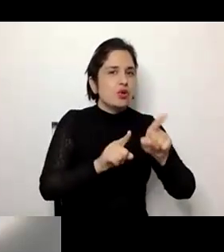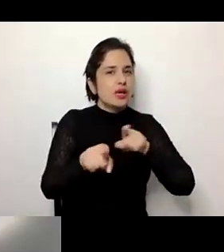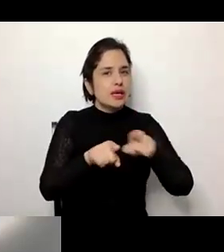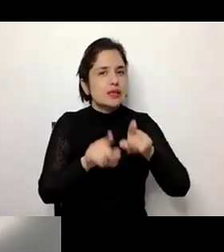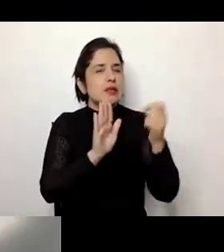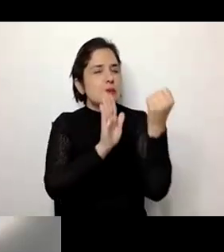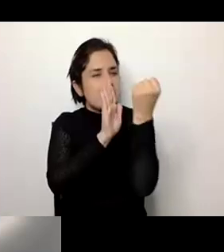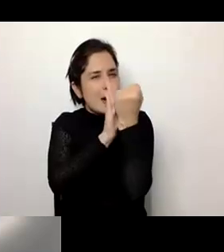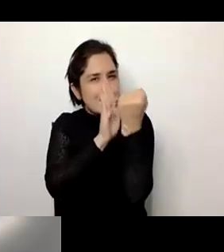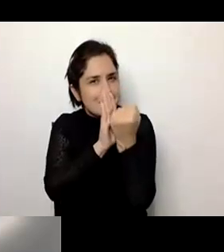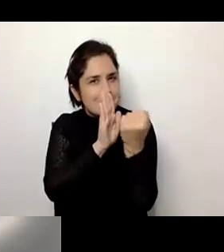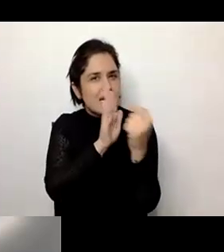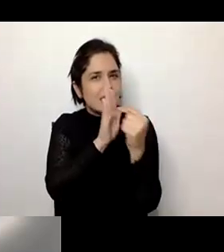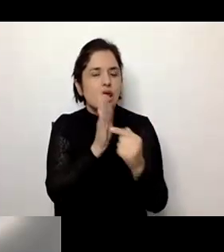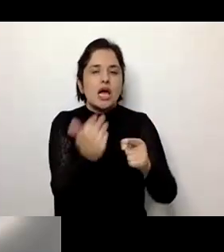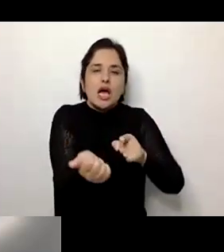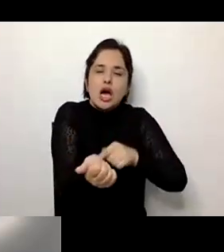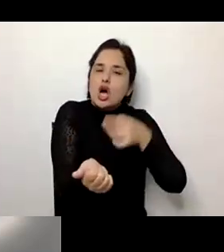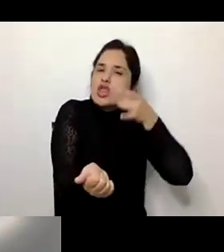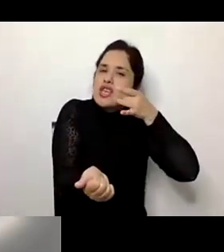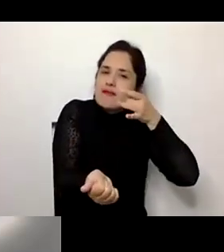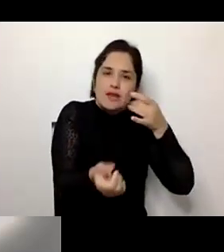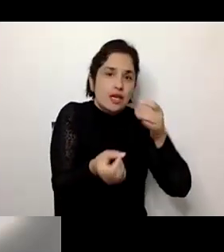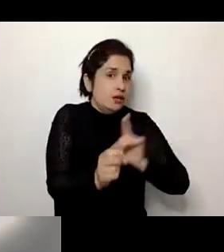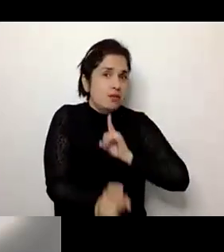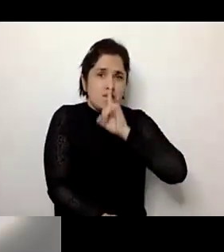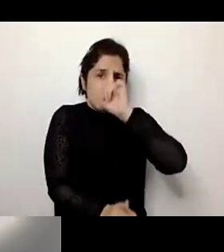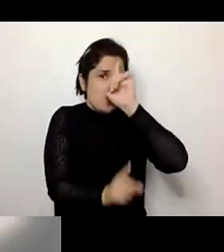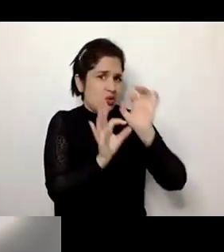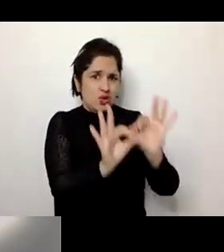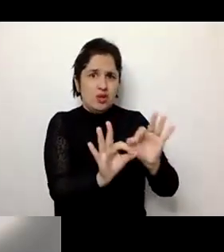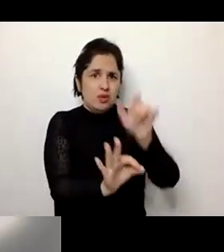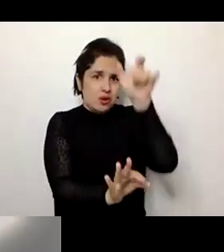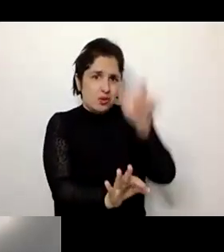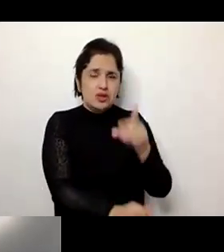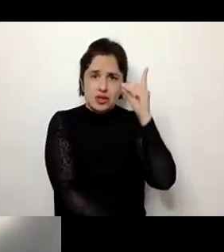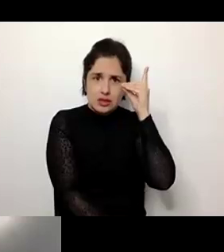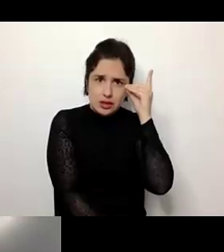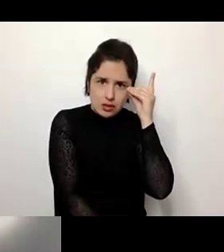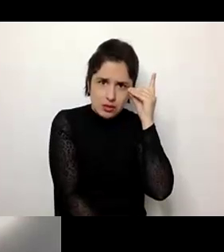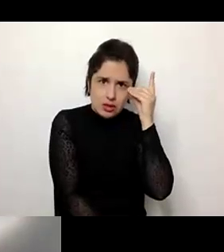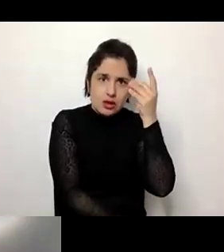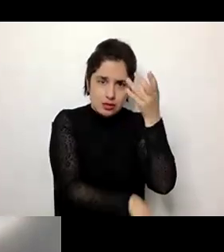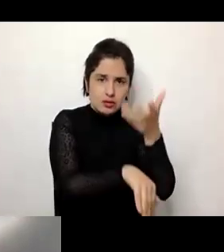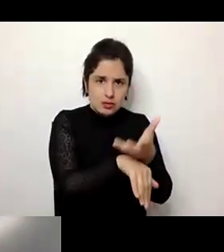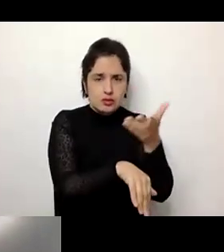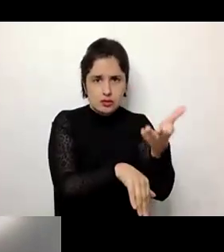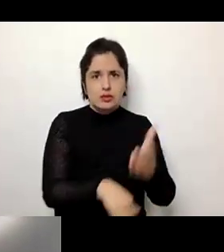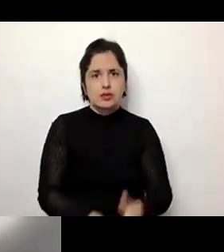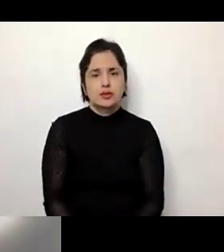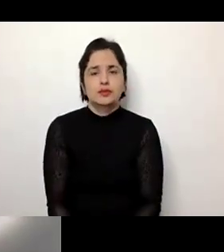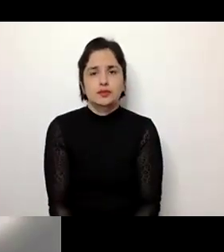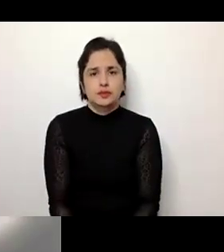marcantes, como diabetes. É muito comum que a pessoa com a síndrome de Down